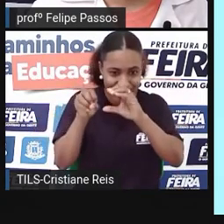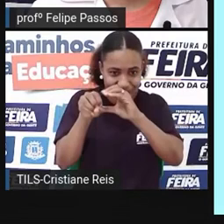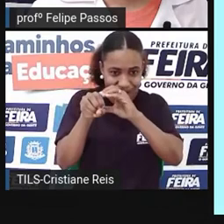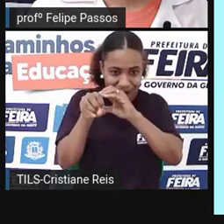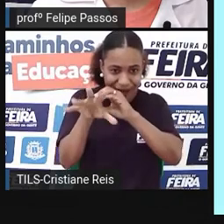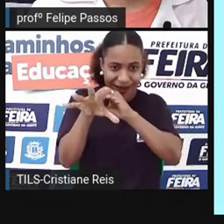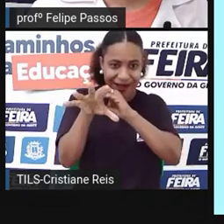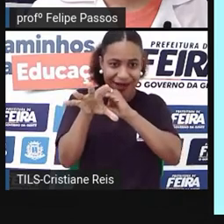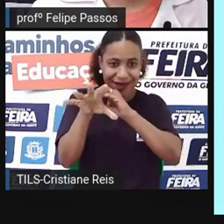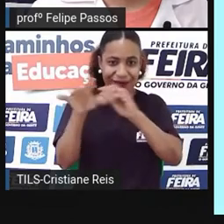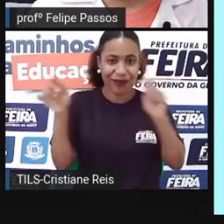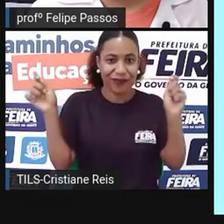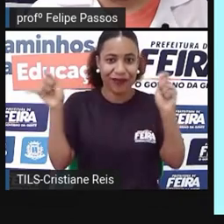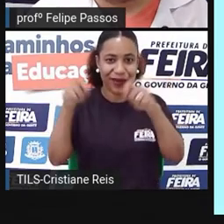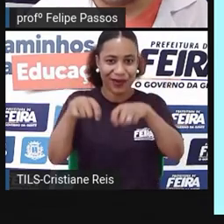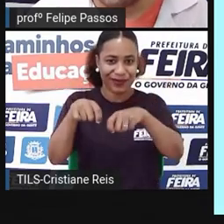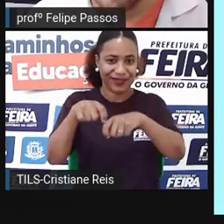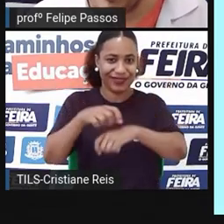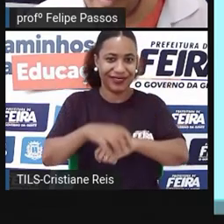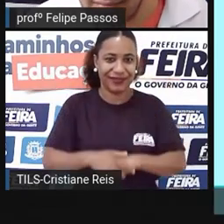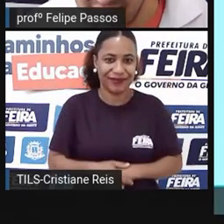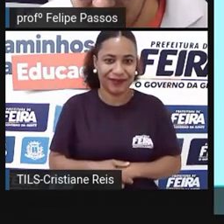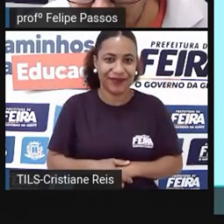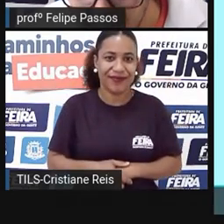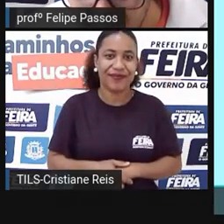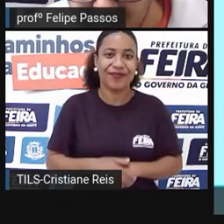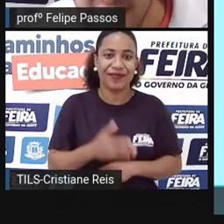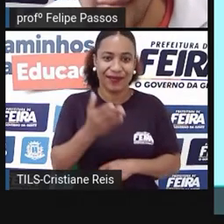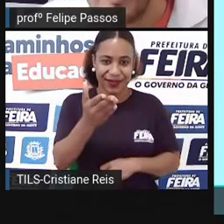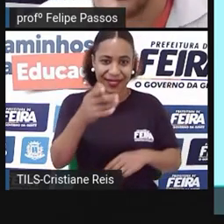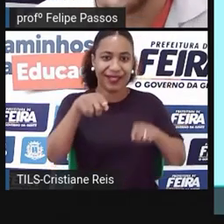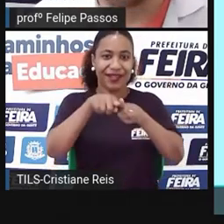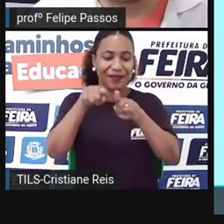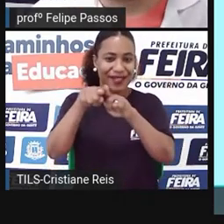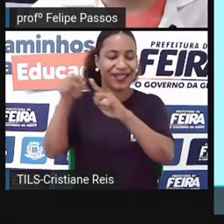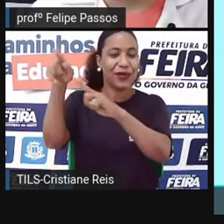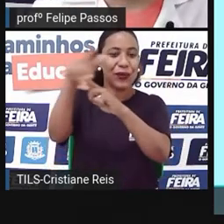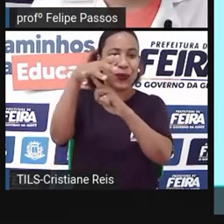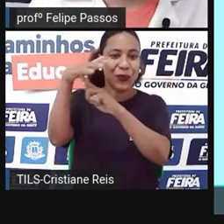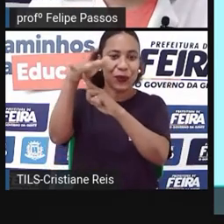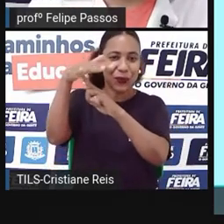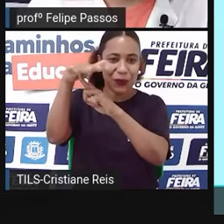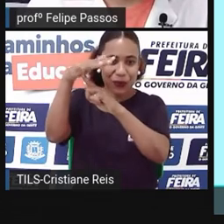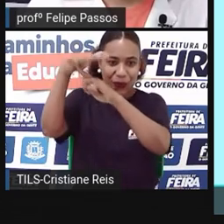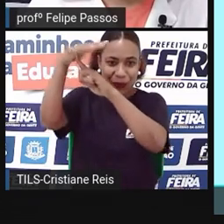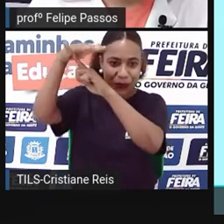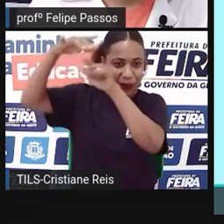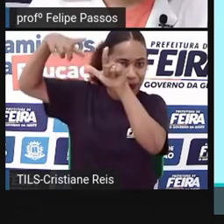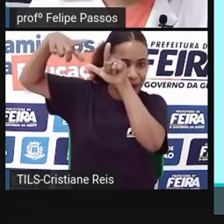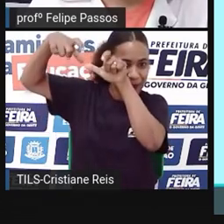Aí consegue a partir dessa bolha. Aí é mais um recurso do drone também que pode chegar onde a gente não